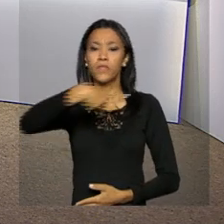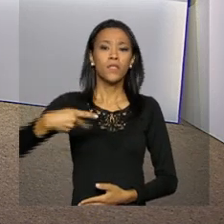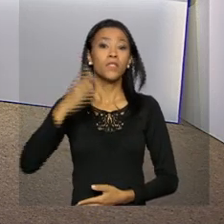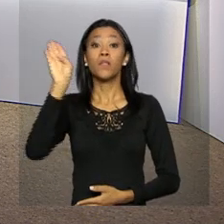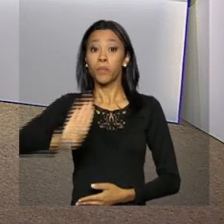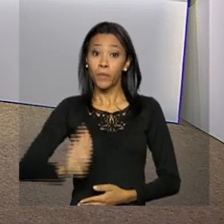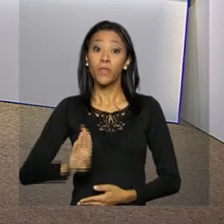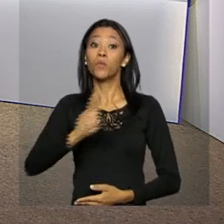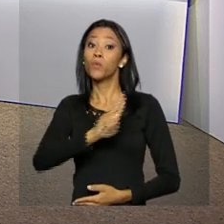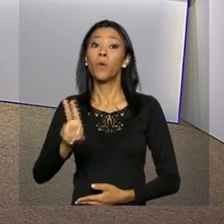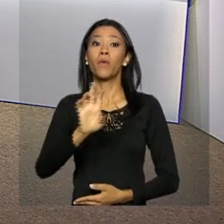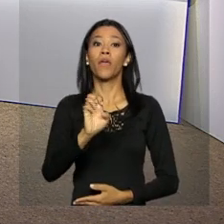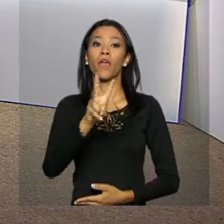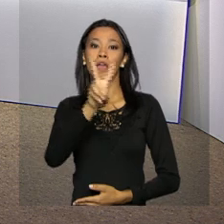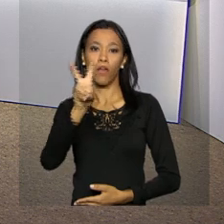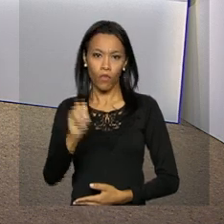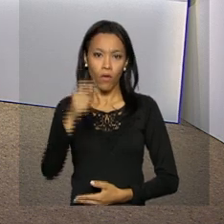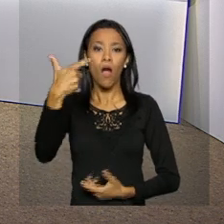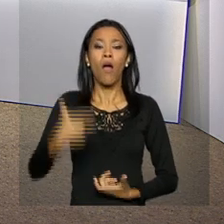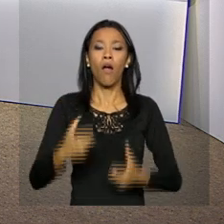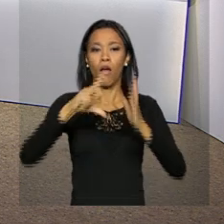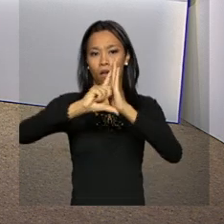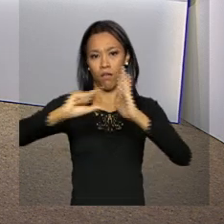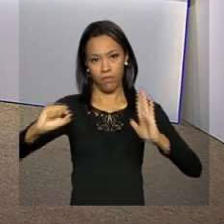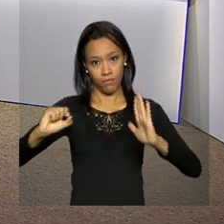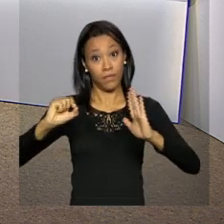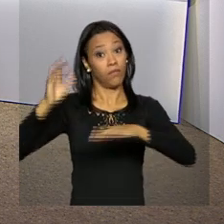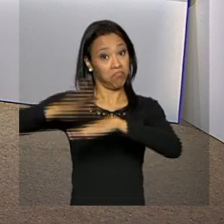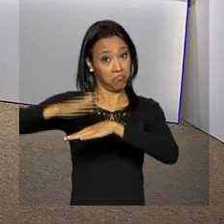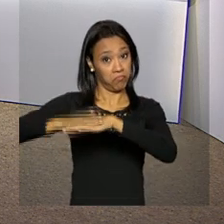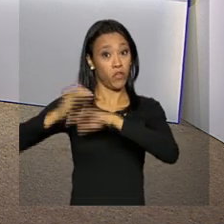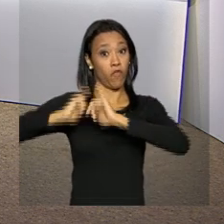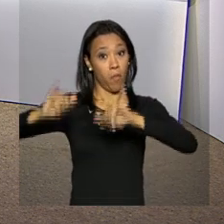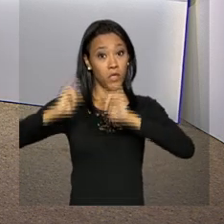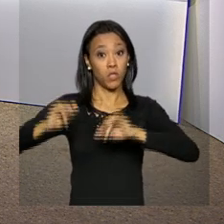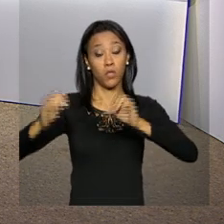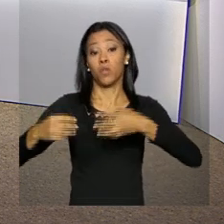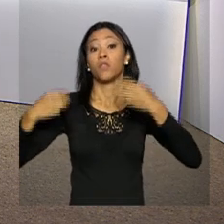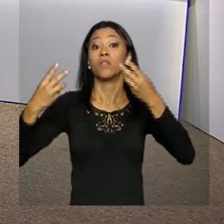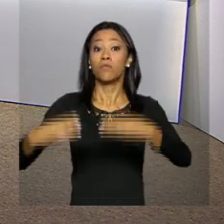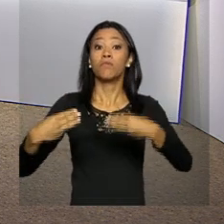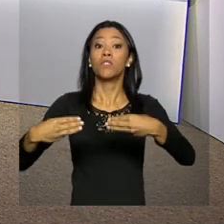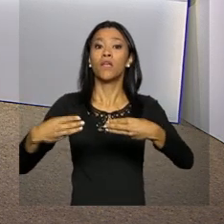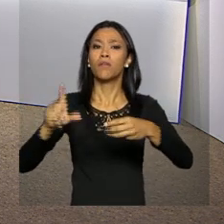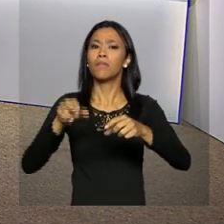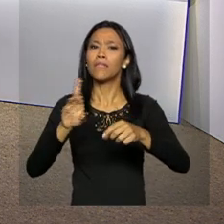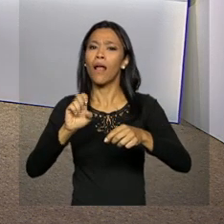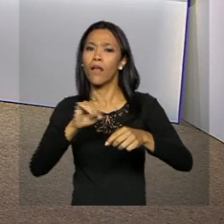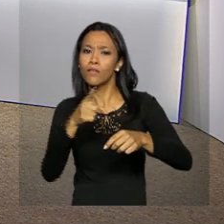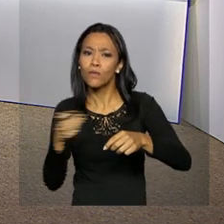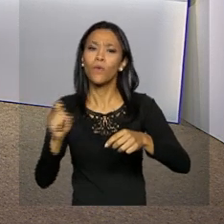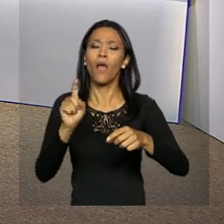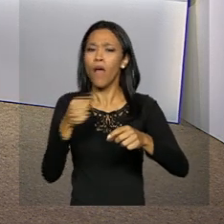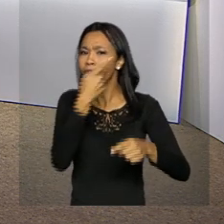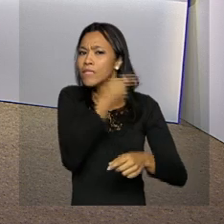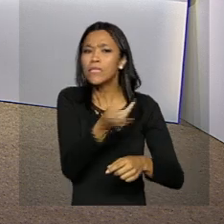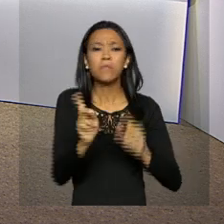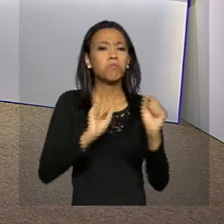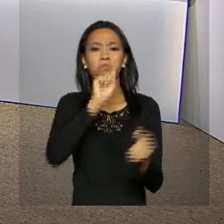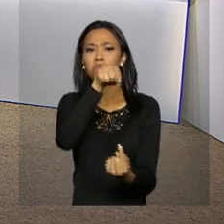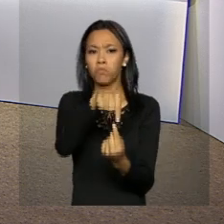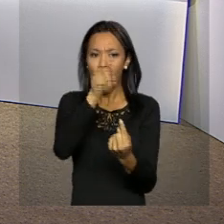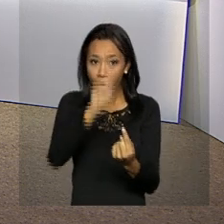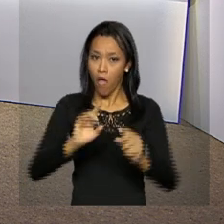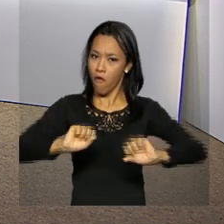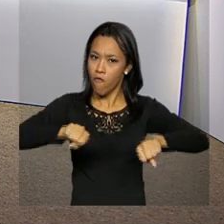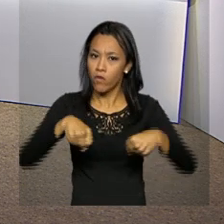Bolívia, Evo Morales, no Palácio do Planalto. Segundo informações do Ministério das Relações Exteriores, a visita é para reforçar as